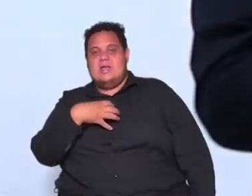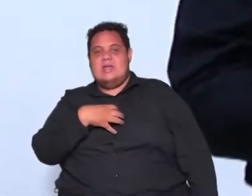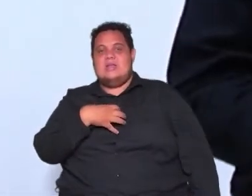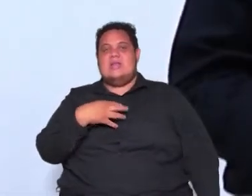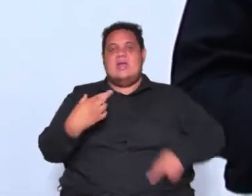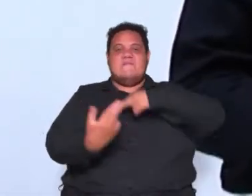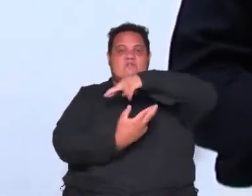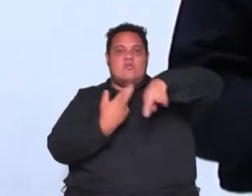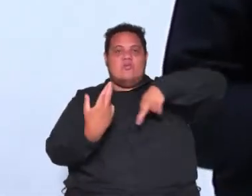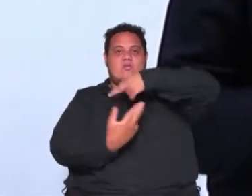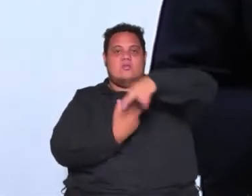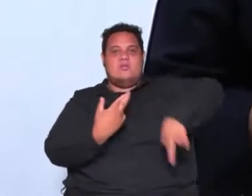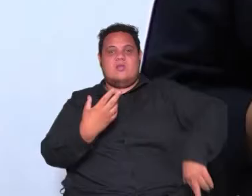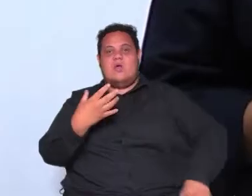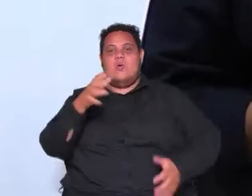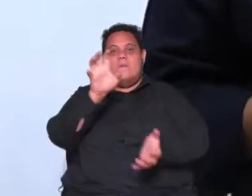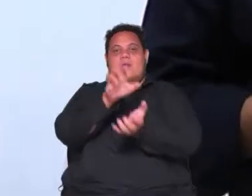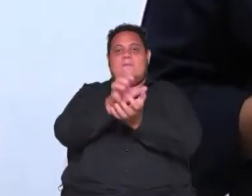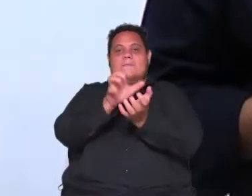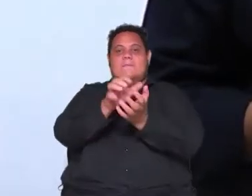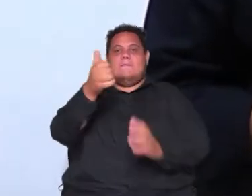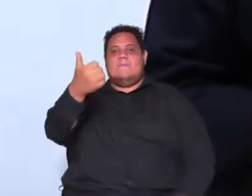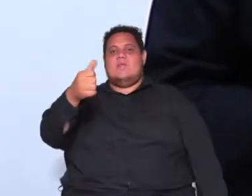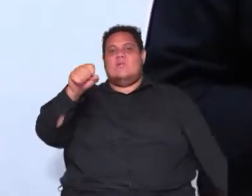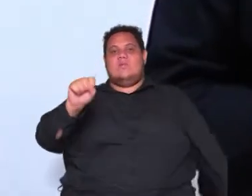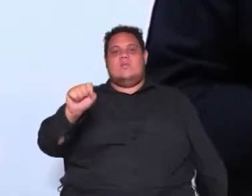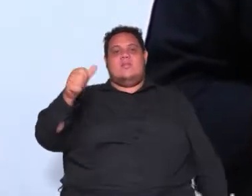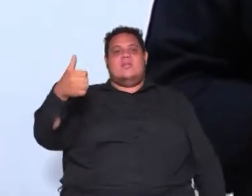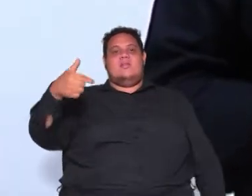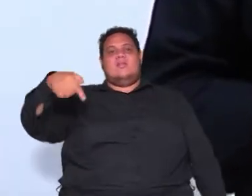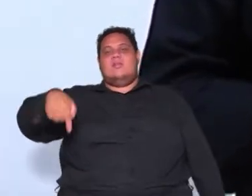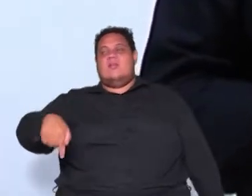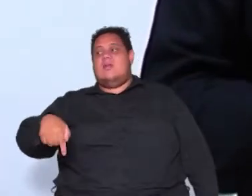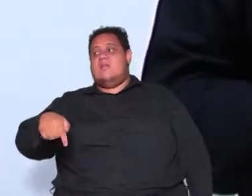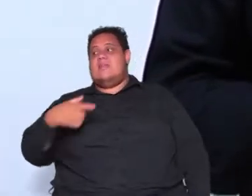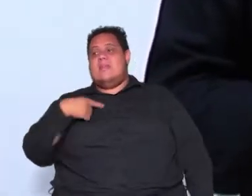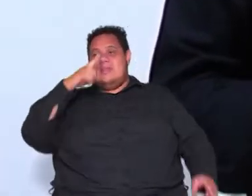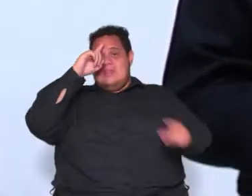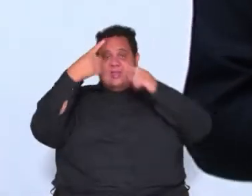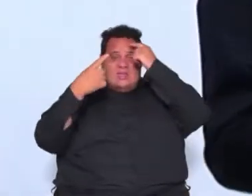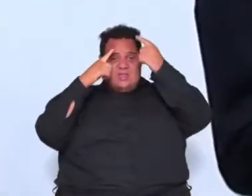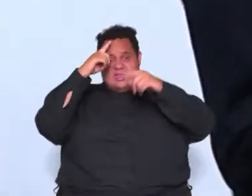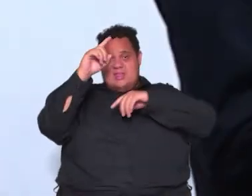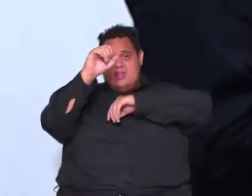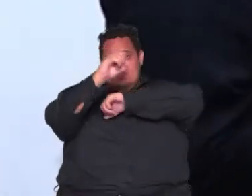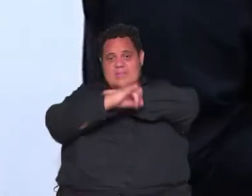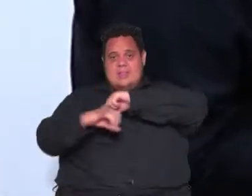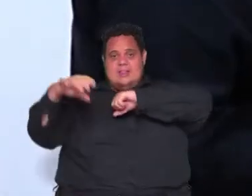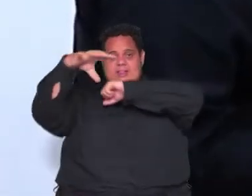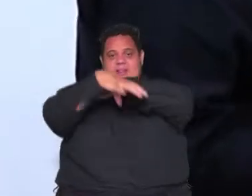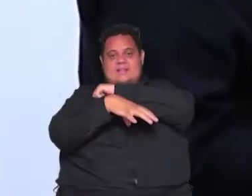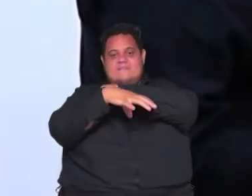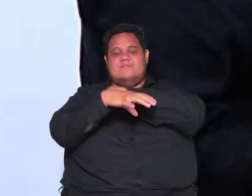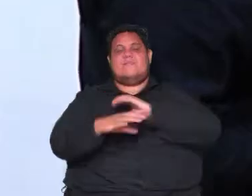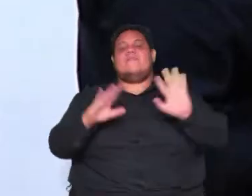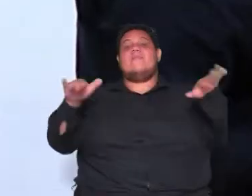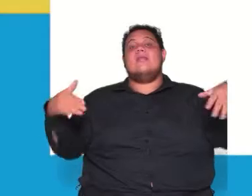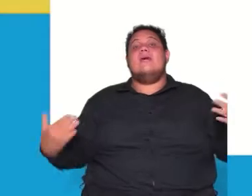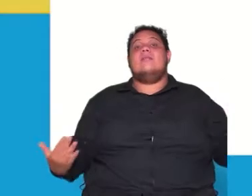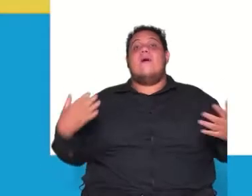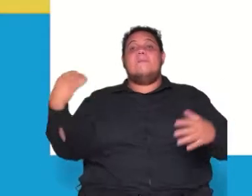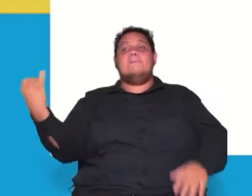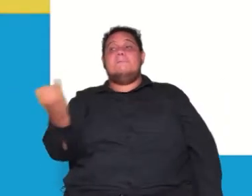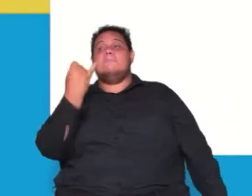Pernambucana de 1817 foram movimentos influenciados pelas ideias iluministas tá e um ponto